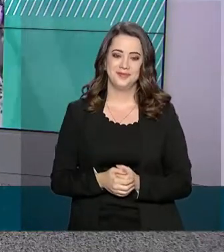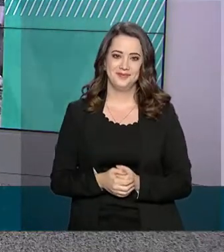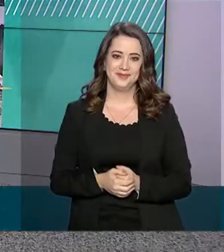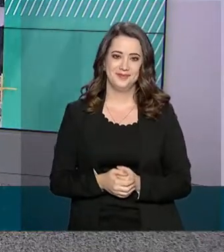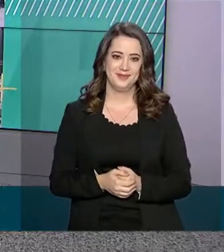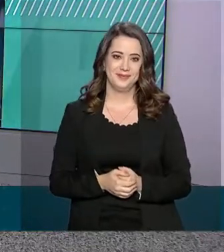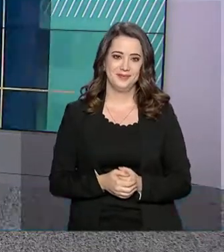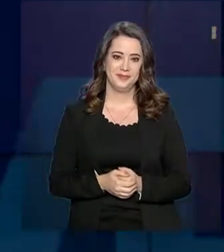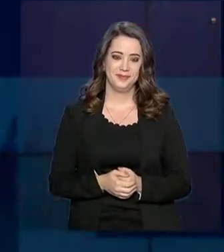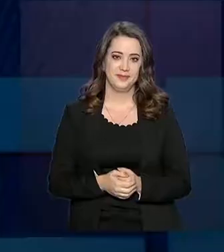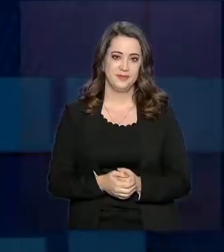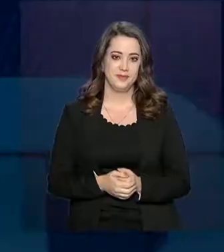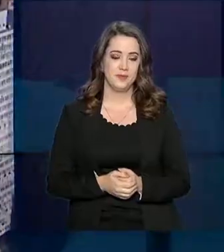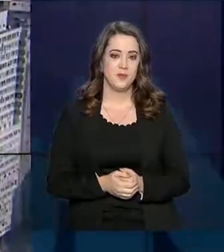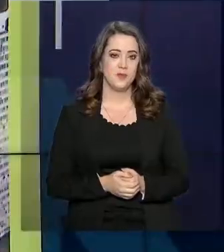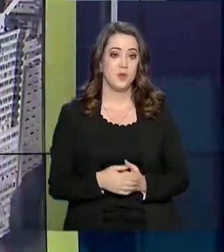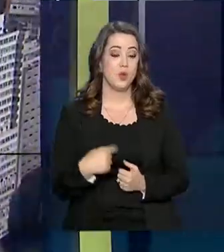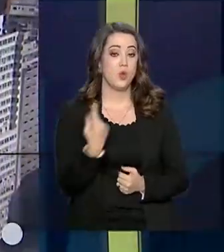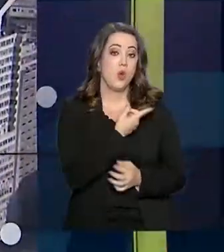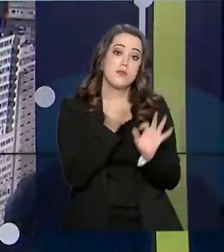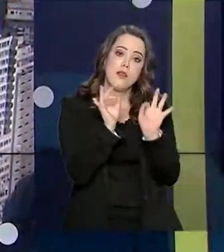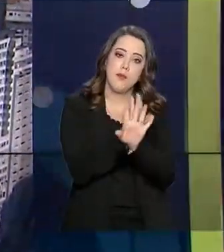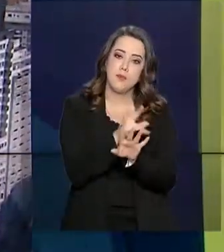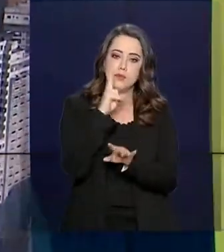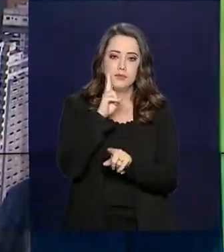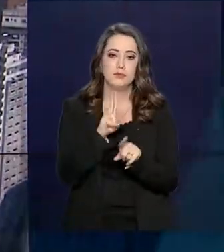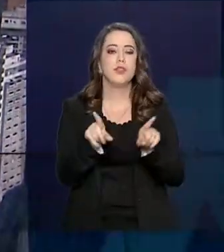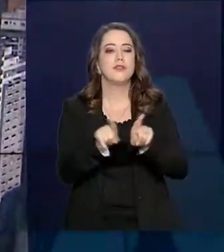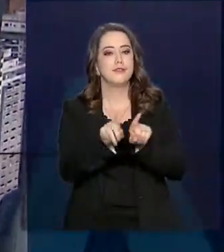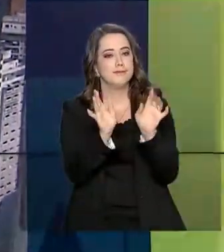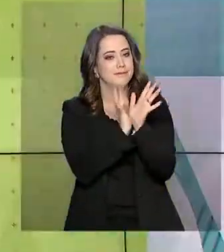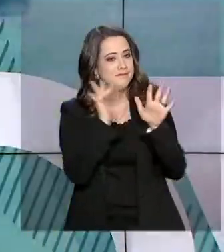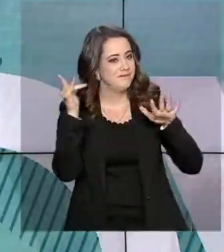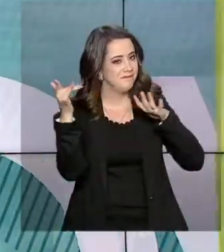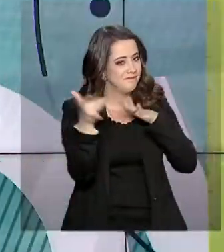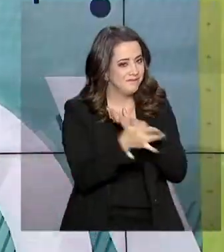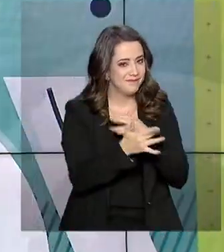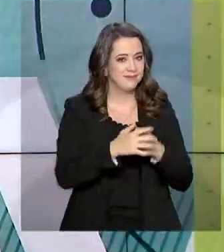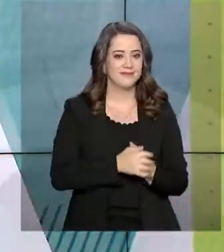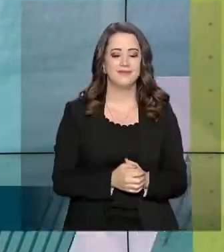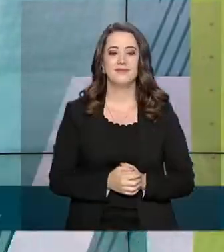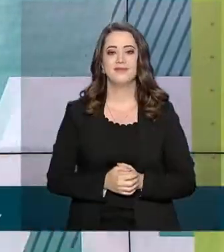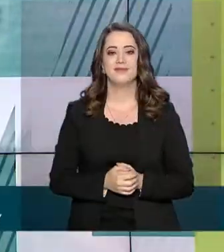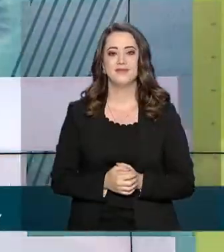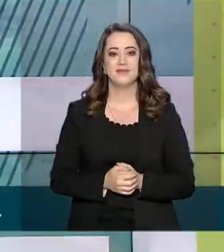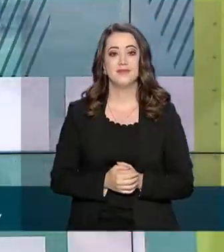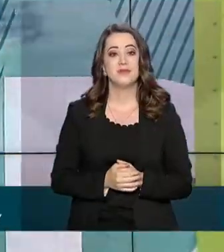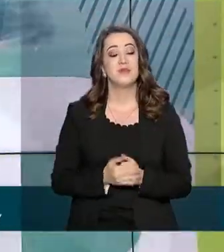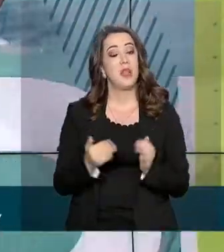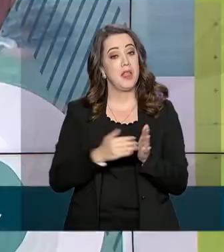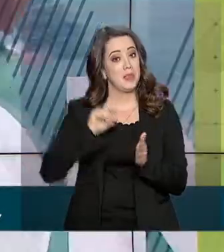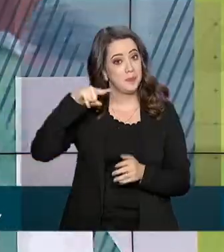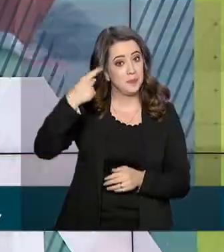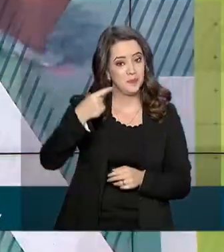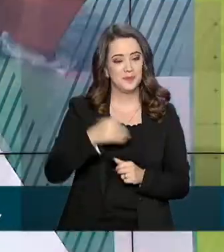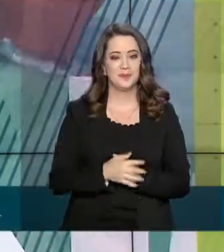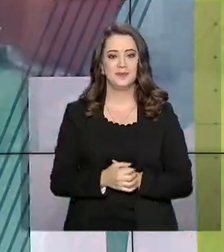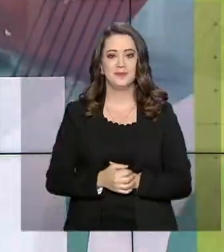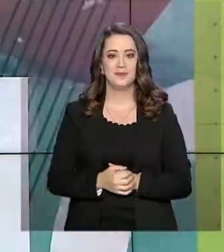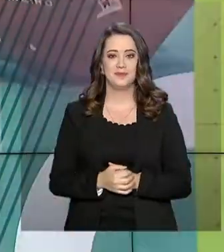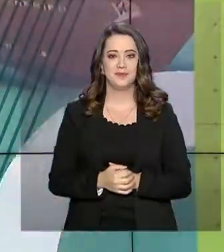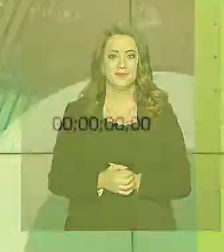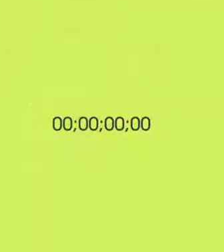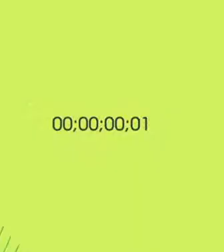.br. O governo agora fica por aqui. Acompanhe a gente também pelas nossas redes sociais. Até a próxima edição.